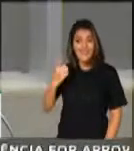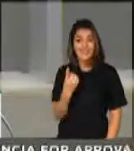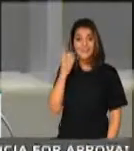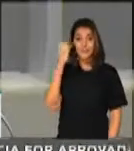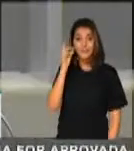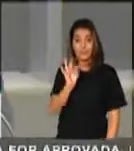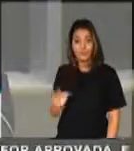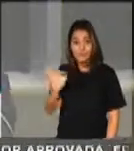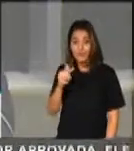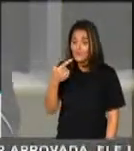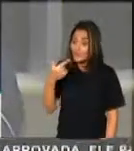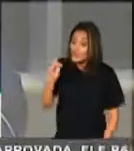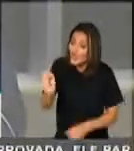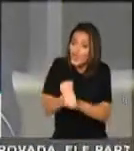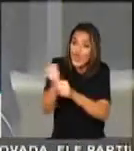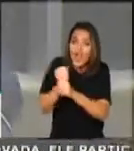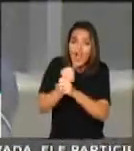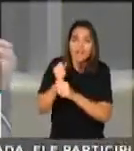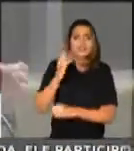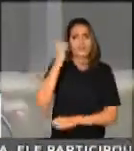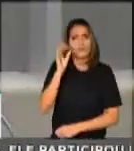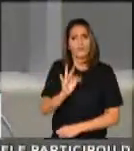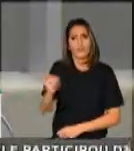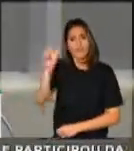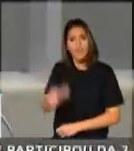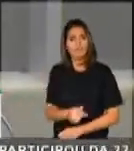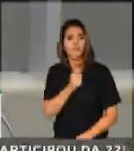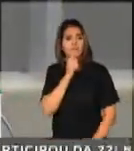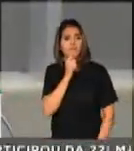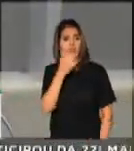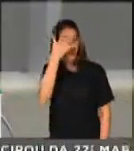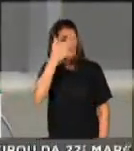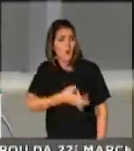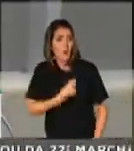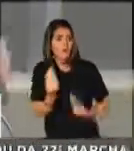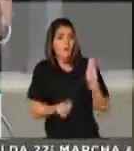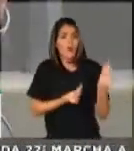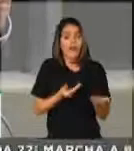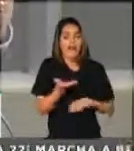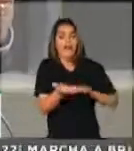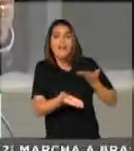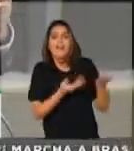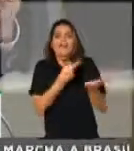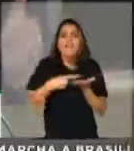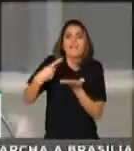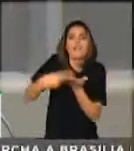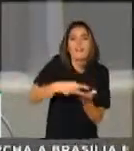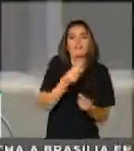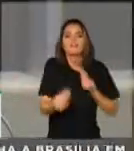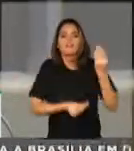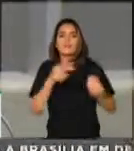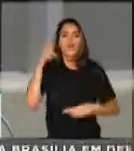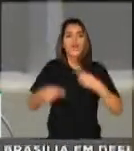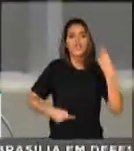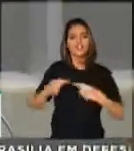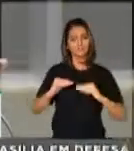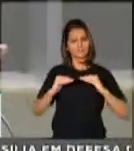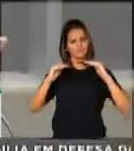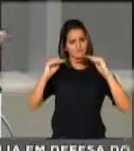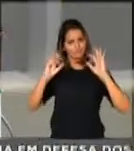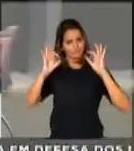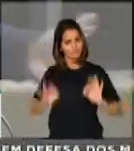casa e não conseguiu entender o que é articulação política. negociação de bom nível,